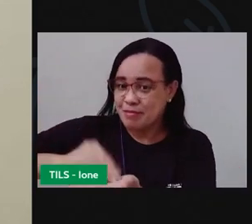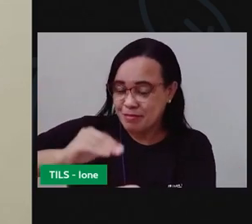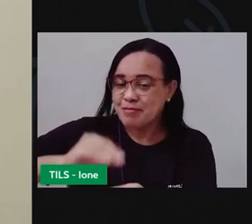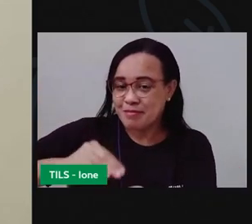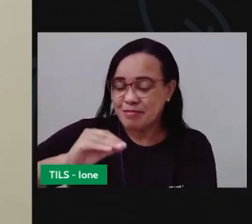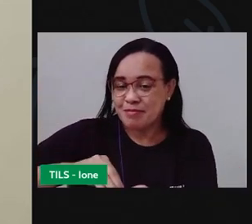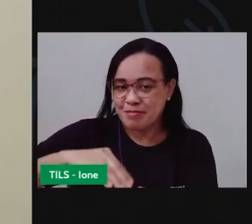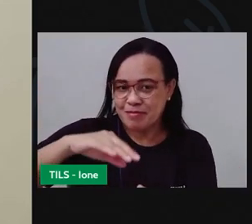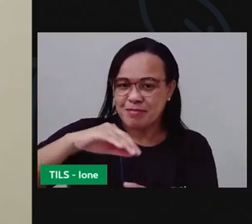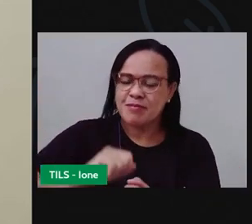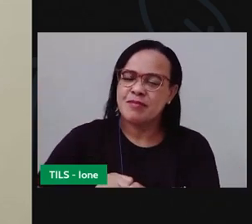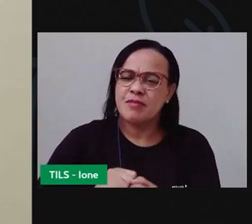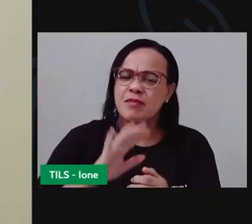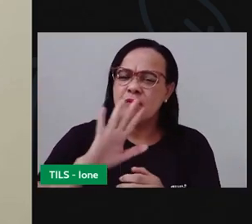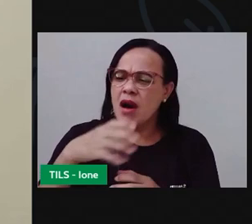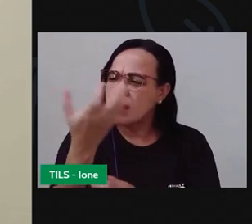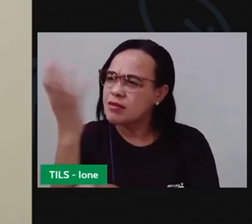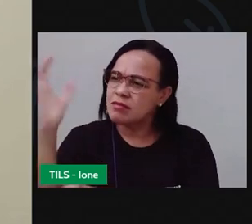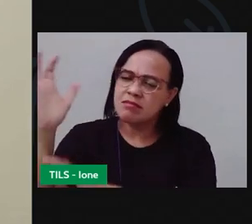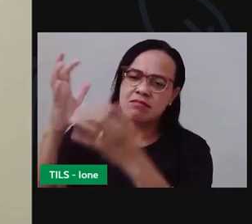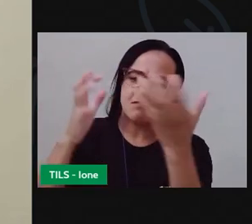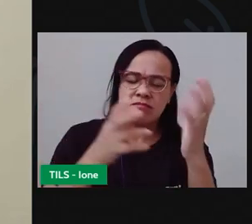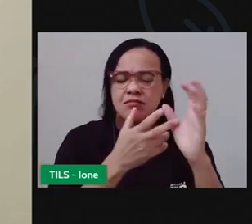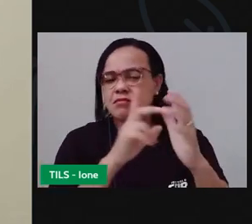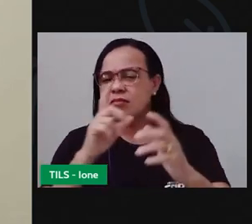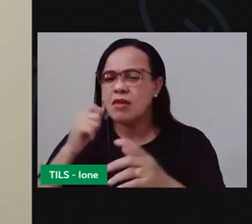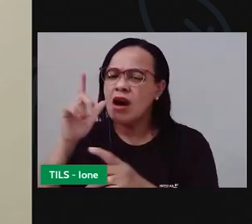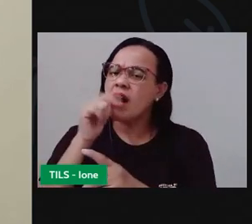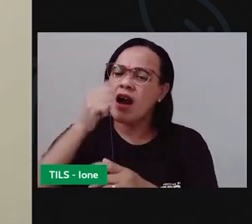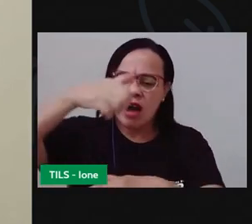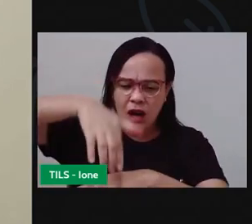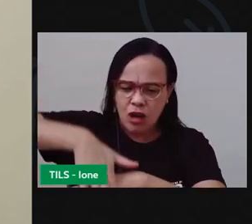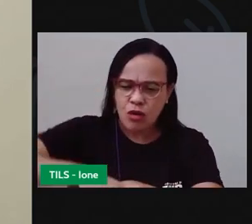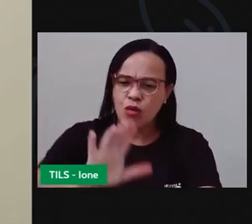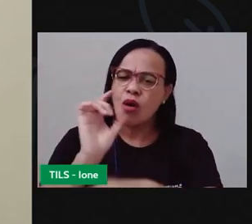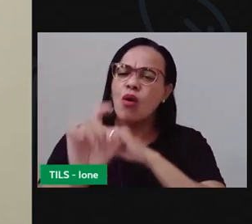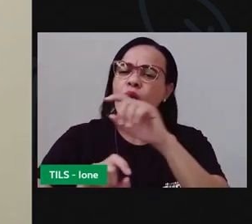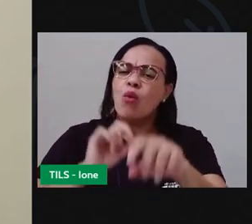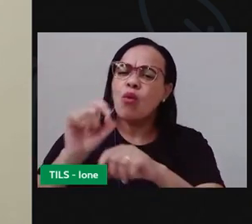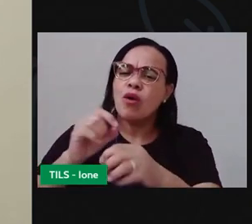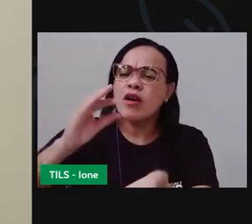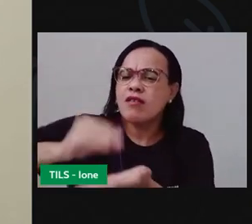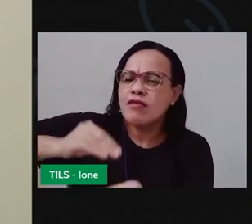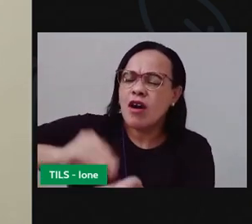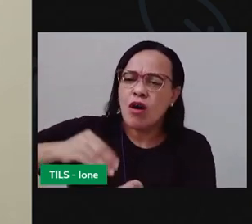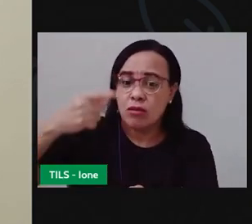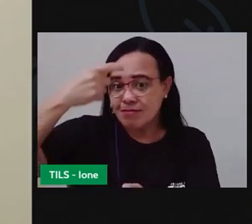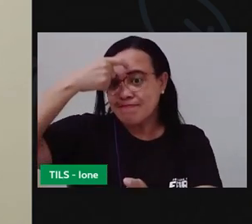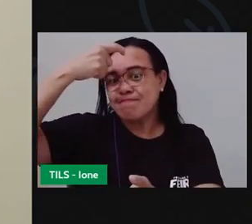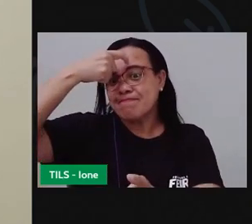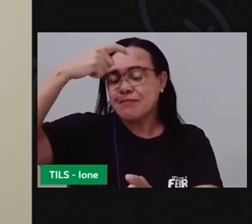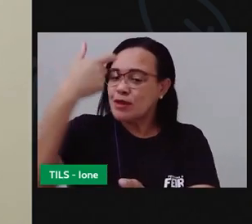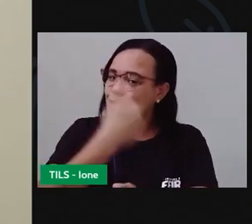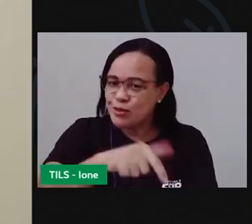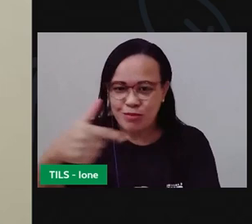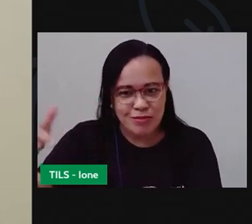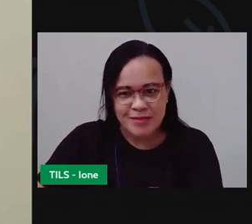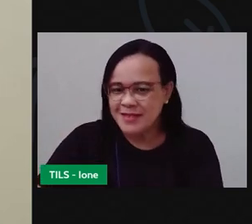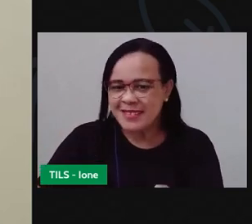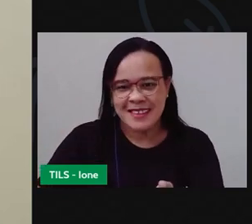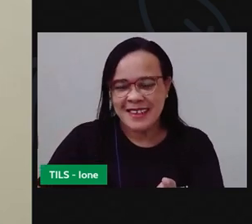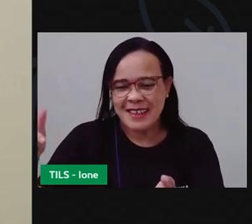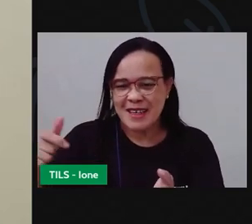Agredir o meu ambiente nos dá preocupação, porque falta o agressor, a conscientização. Lançam nele os